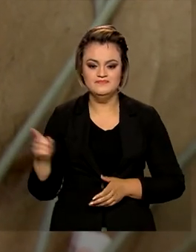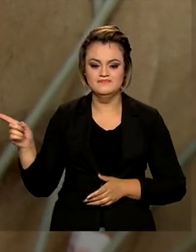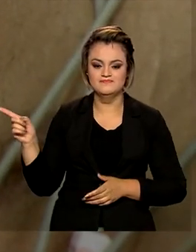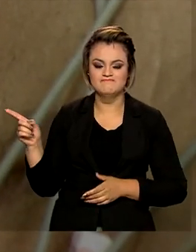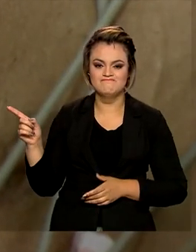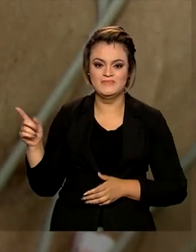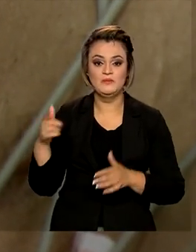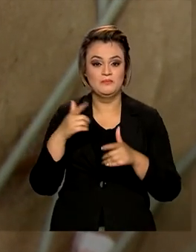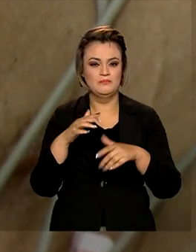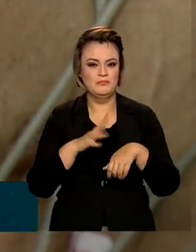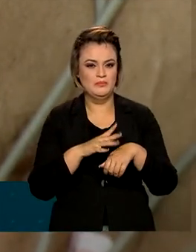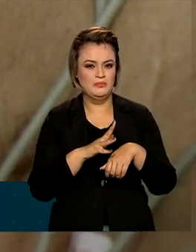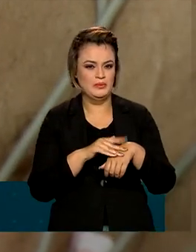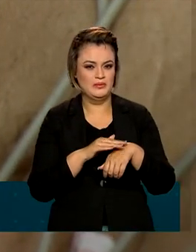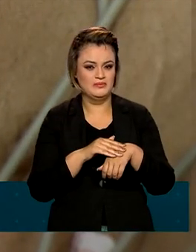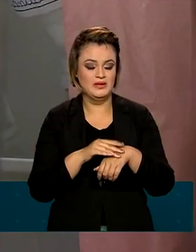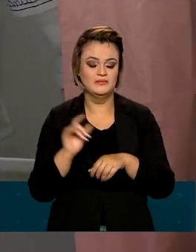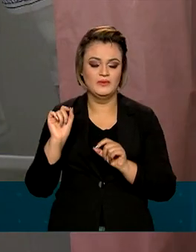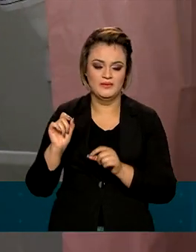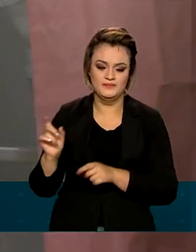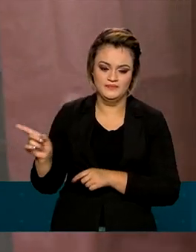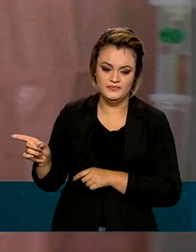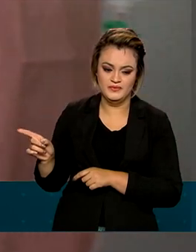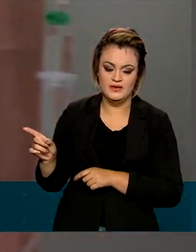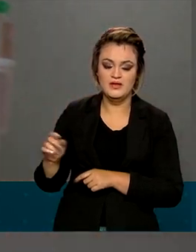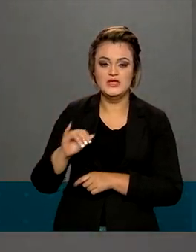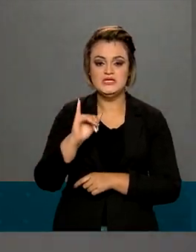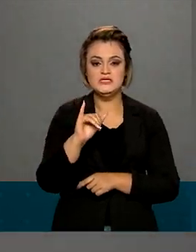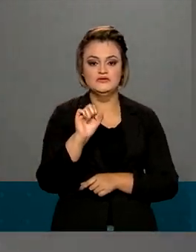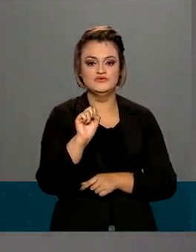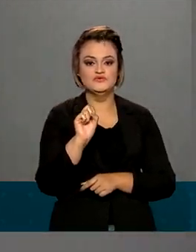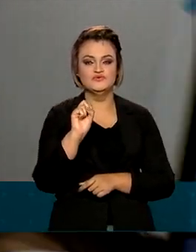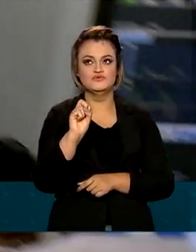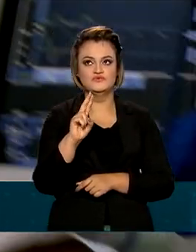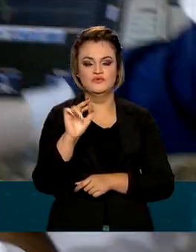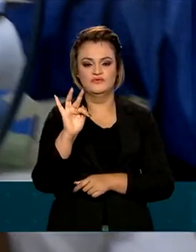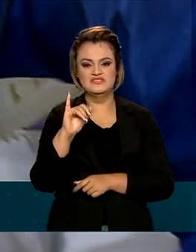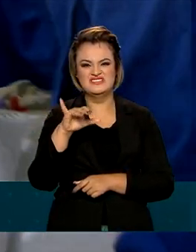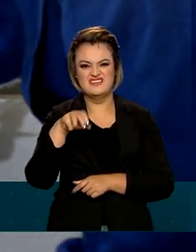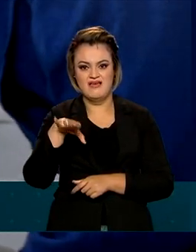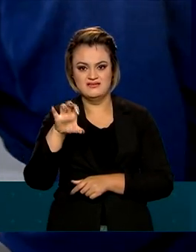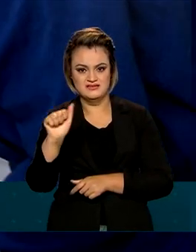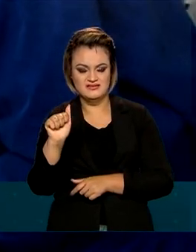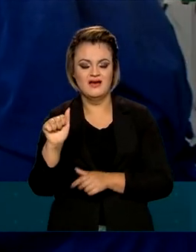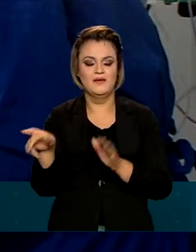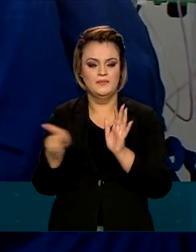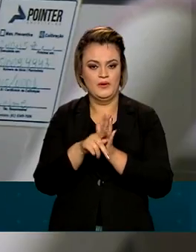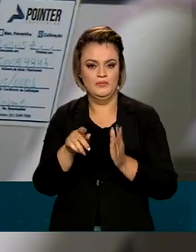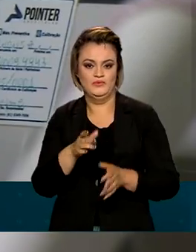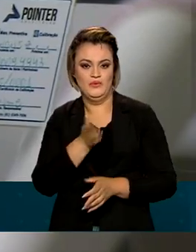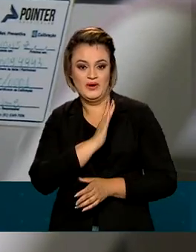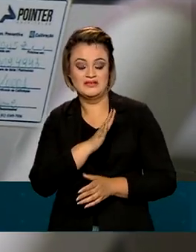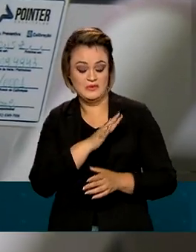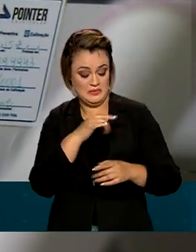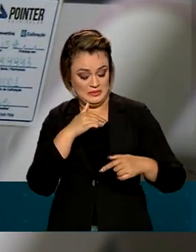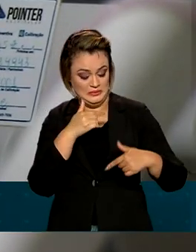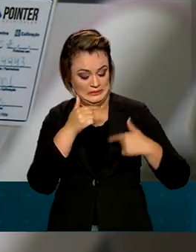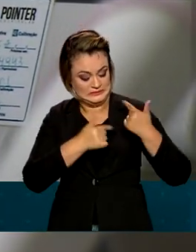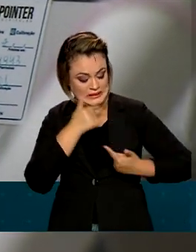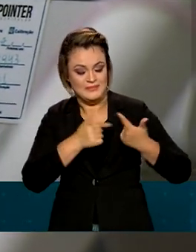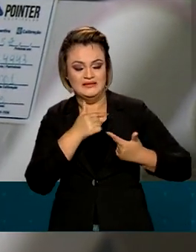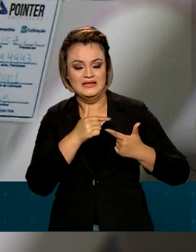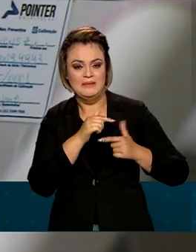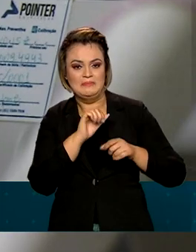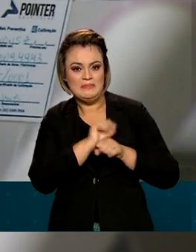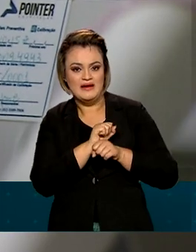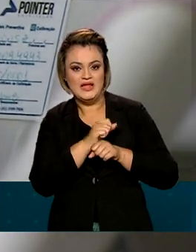Insuficiência cardíaca ocorre quando o coração reduz sua capacidade de bombear e receber sangue. Muitas vezes é